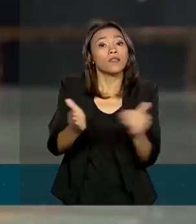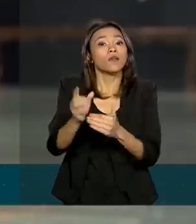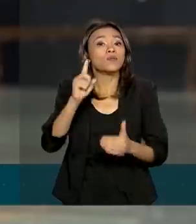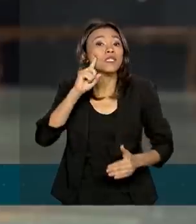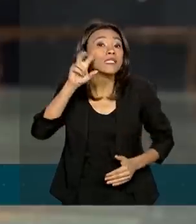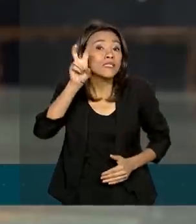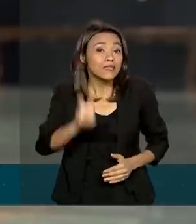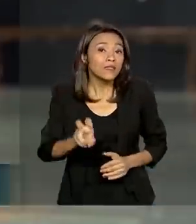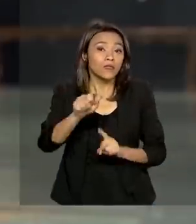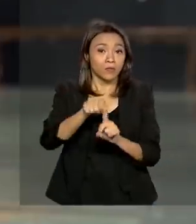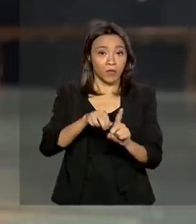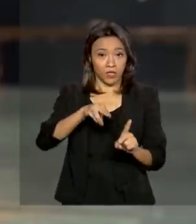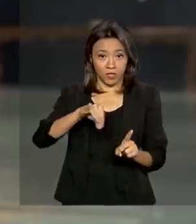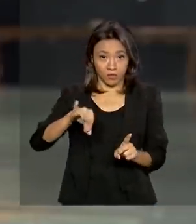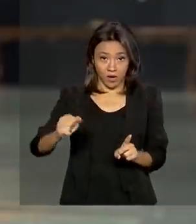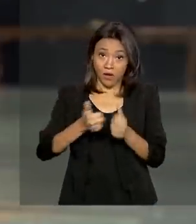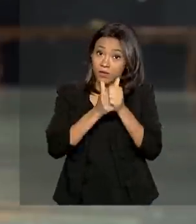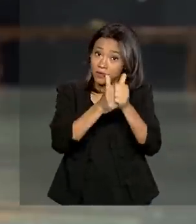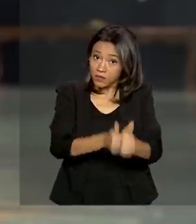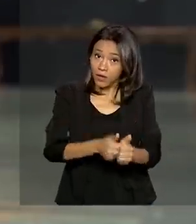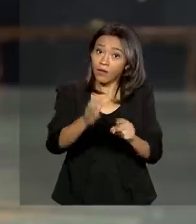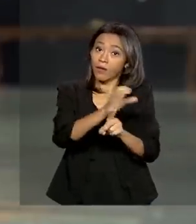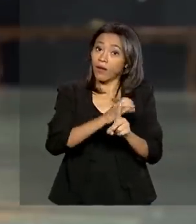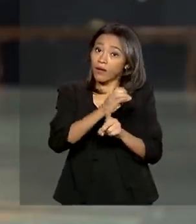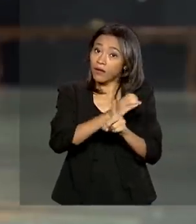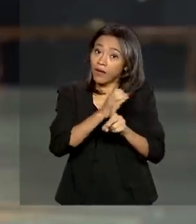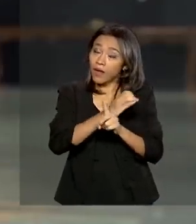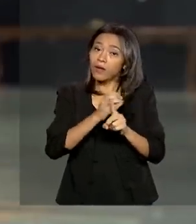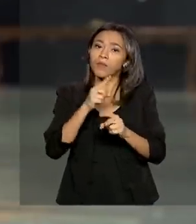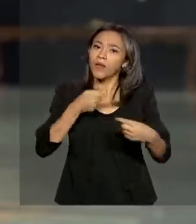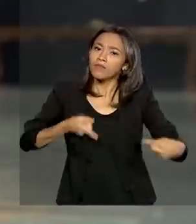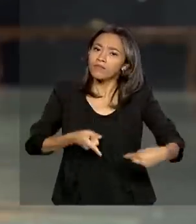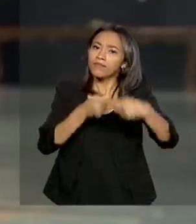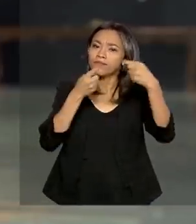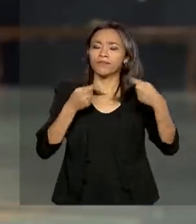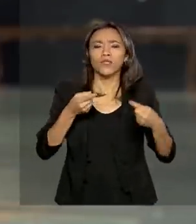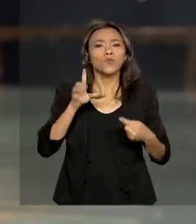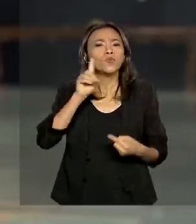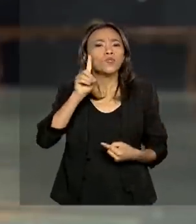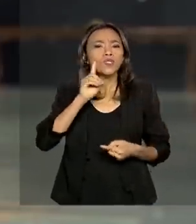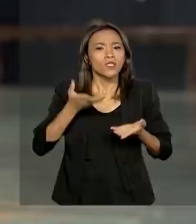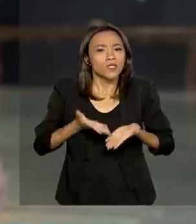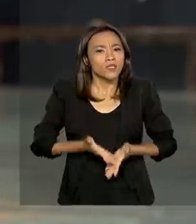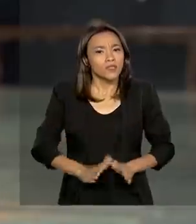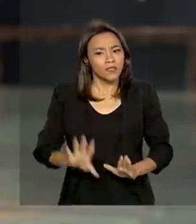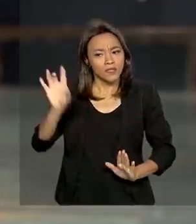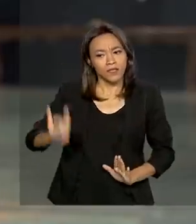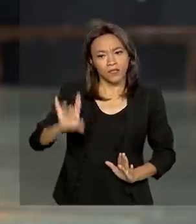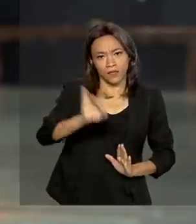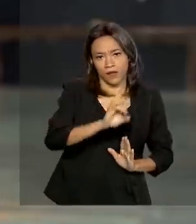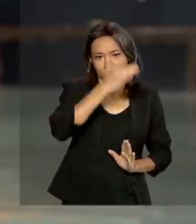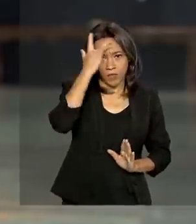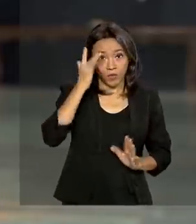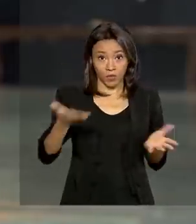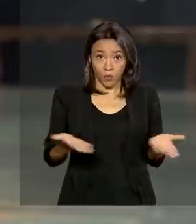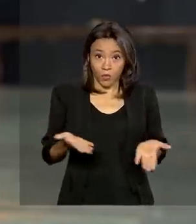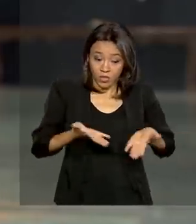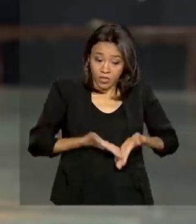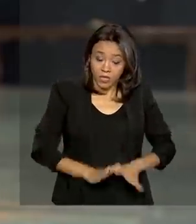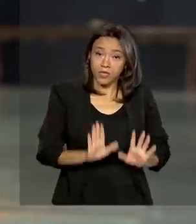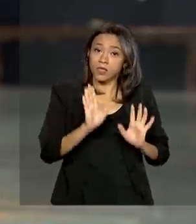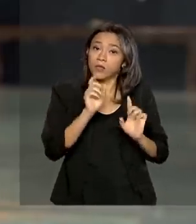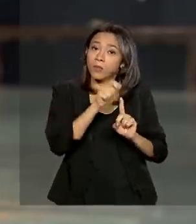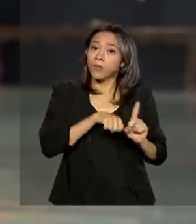obedecendo a um calendário que depende do mês de aniversário de cada beneficiário. Então, começando hoje com os nascidos